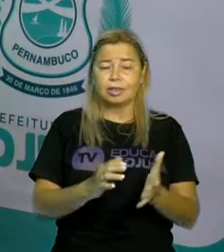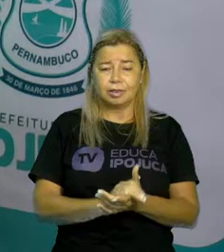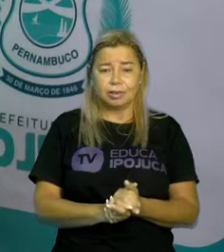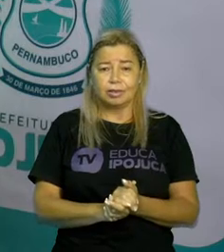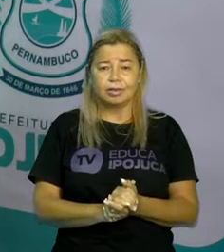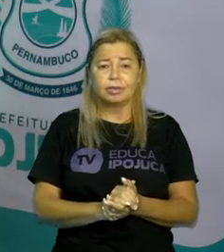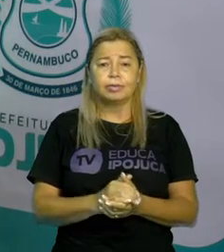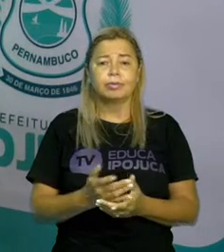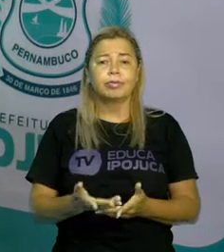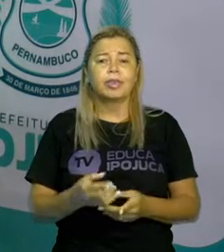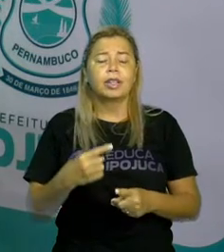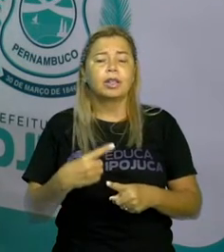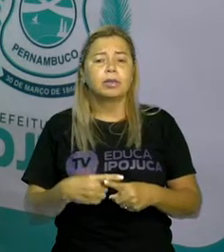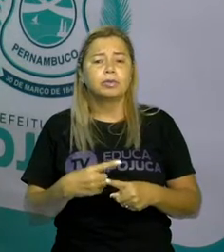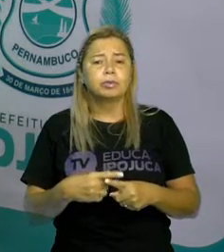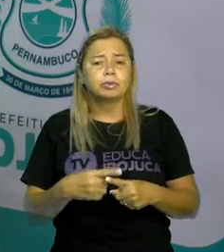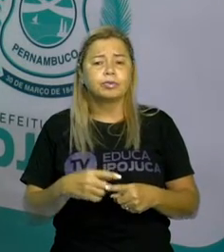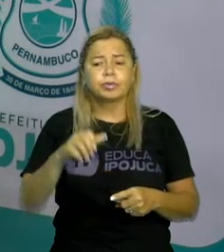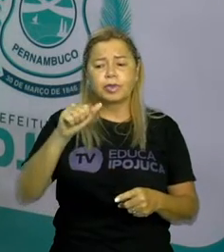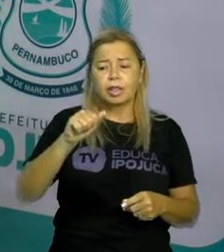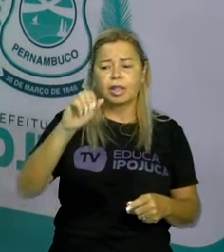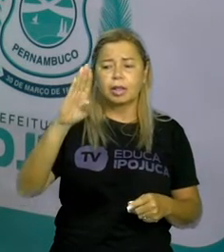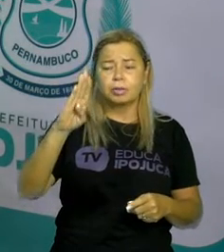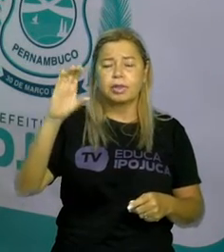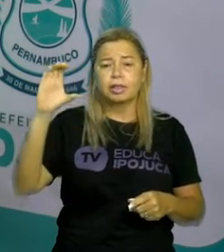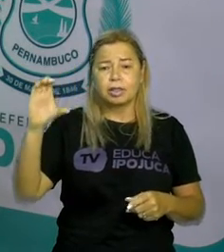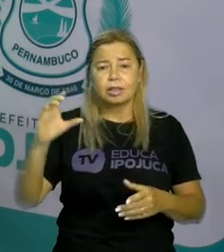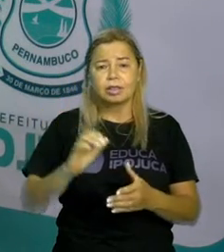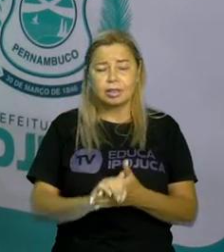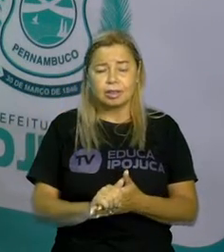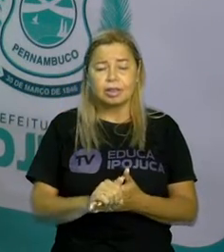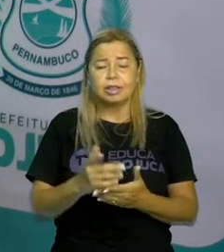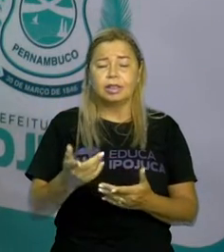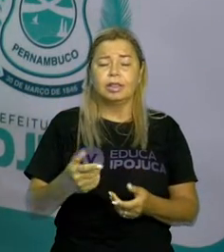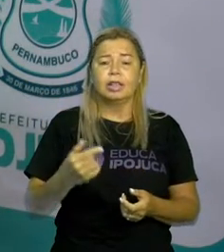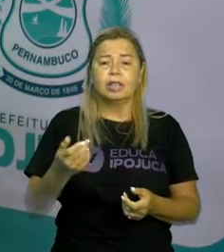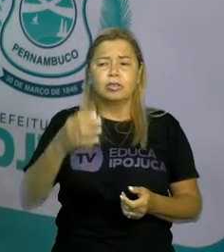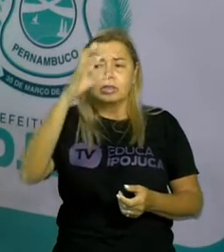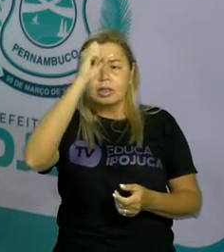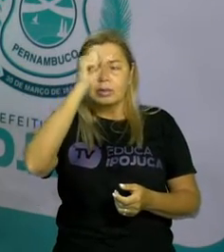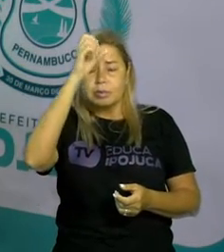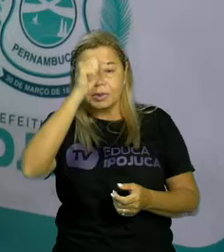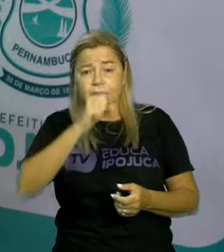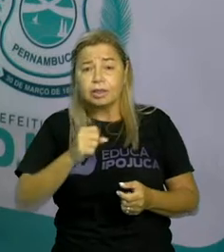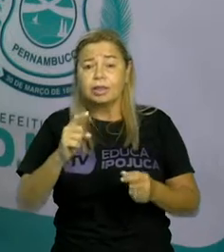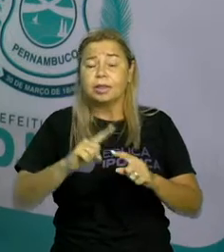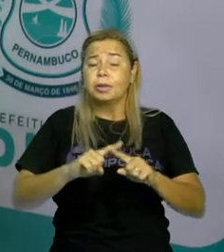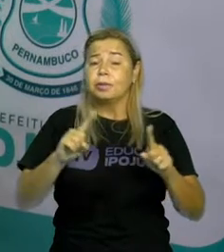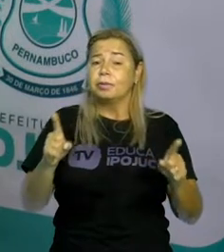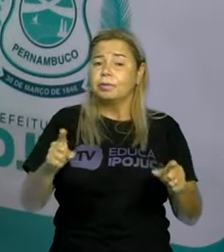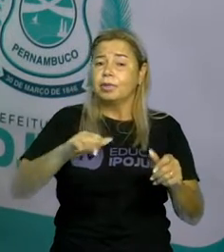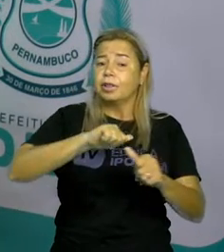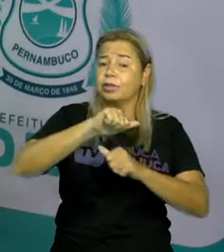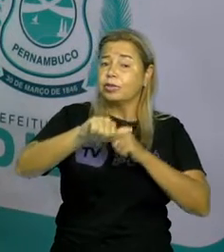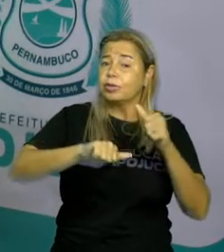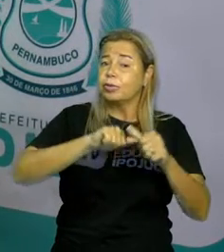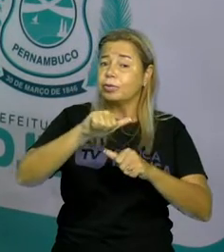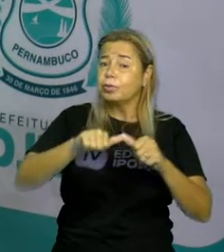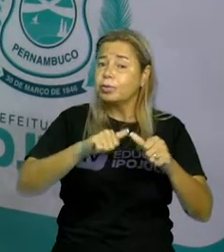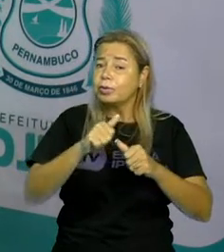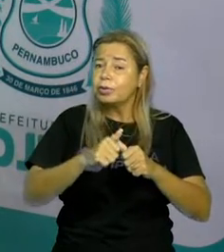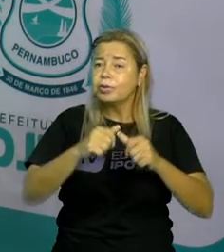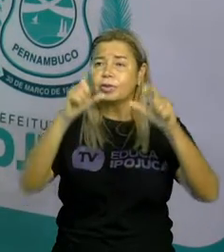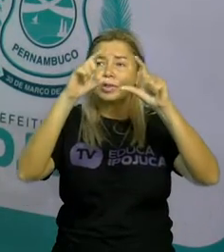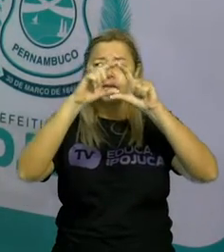daquilo que a gente aprende na alfabetização. Ela tem outro tipo de escrita, ela muda de acordo com a frase, né?